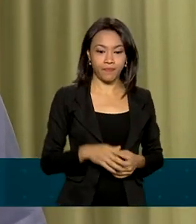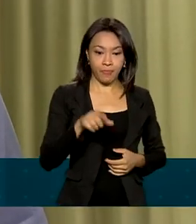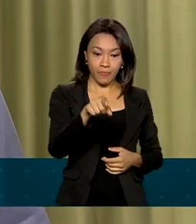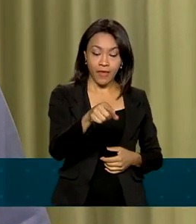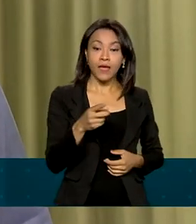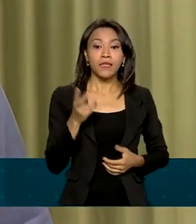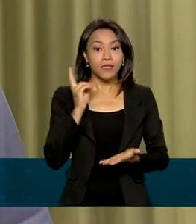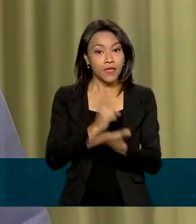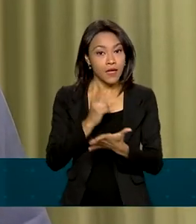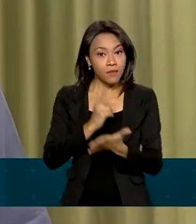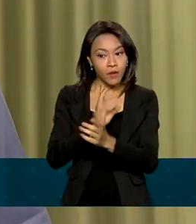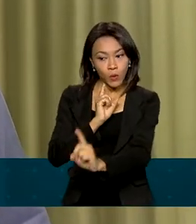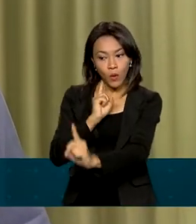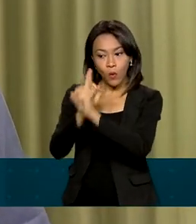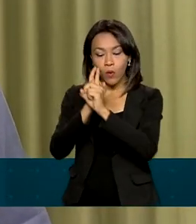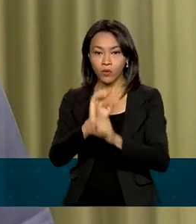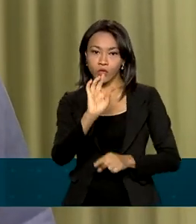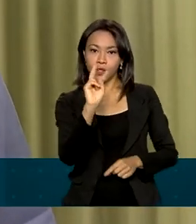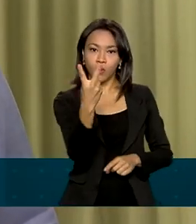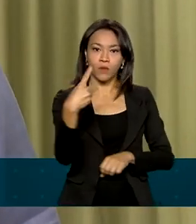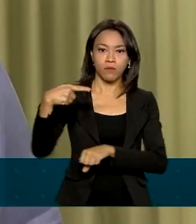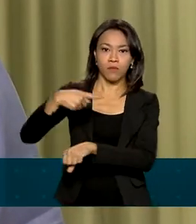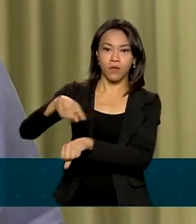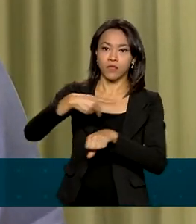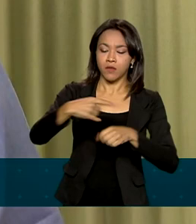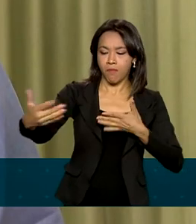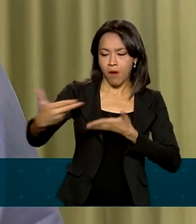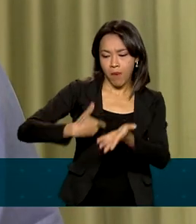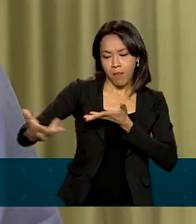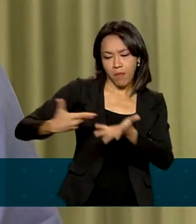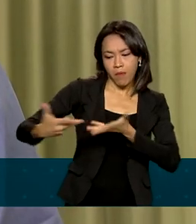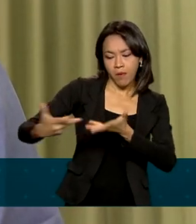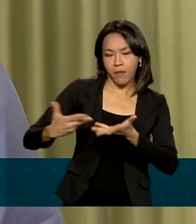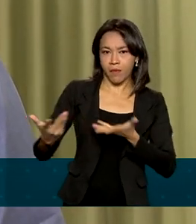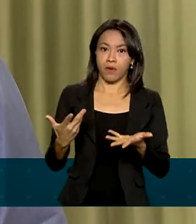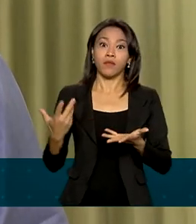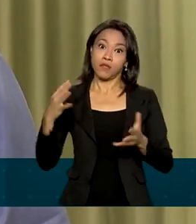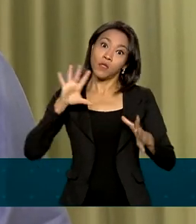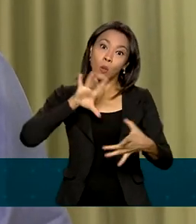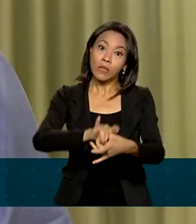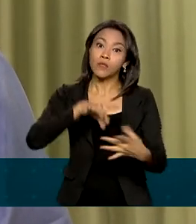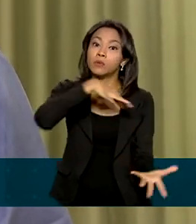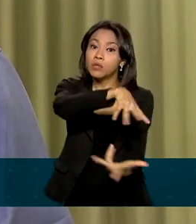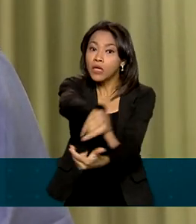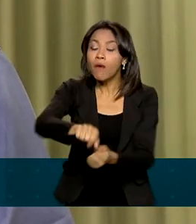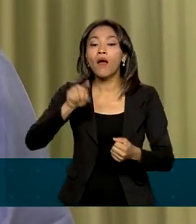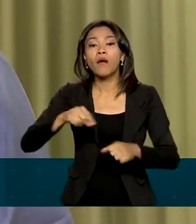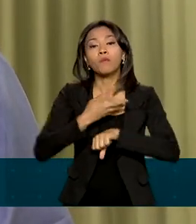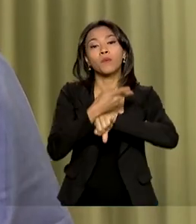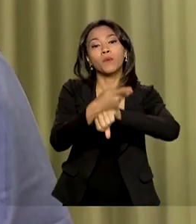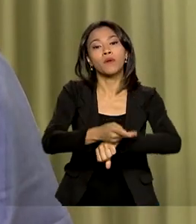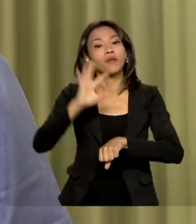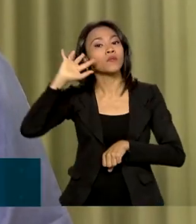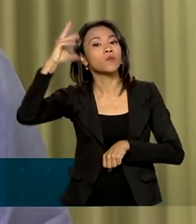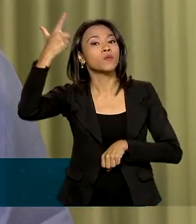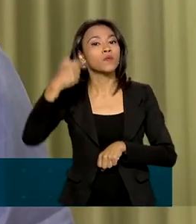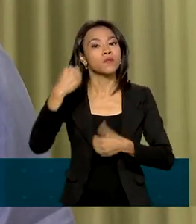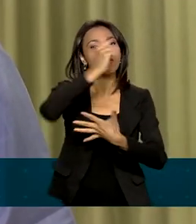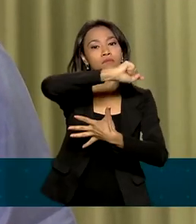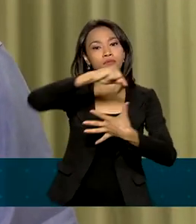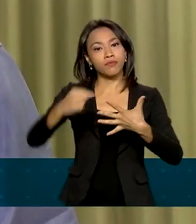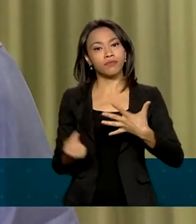importância nesse mundo que nós estamos vivendo, porque é uma forma que se tem de buscar soluções para problemas que são comuns.